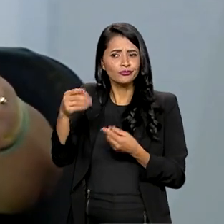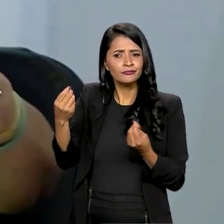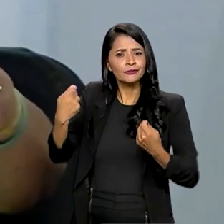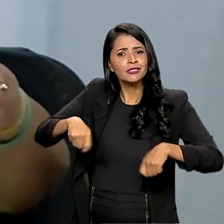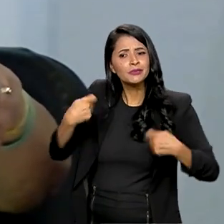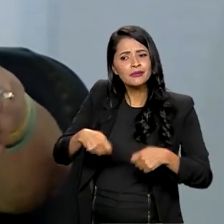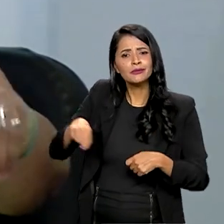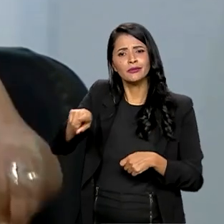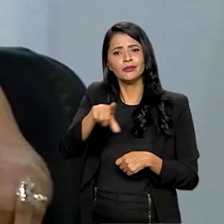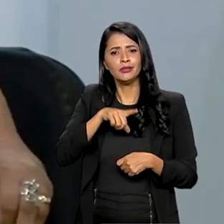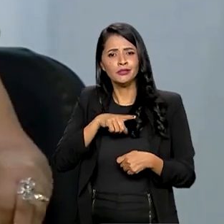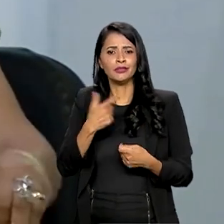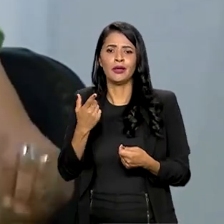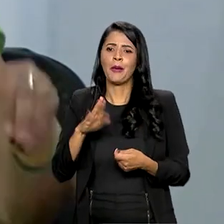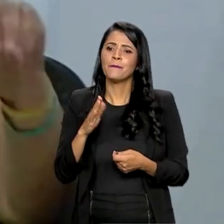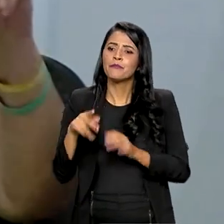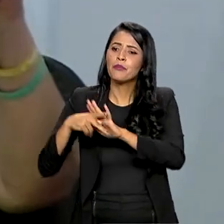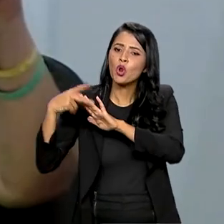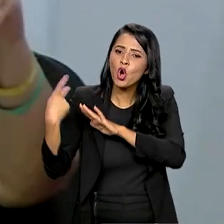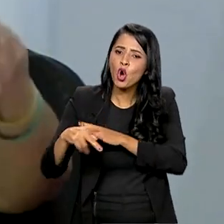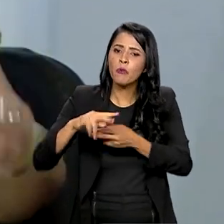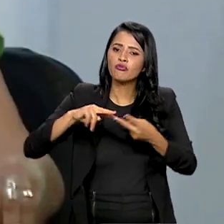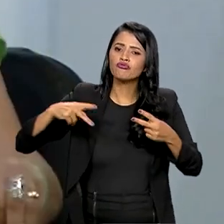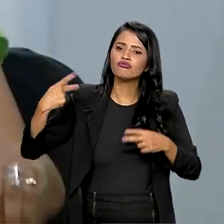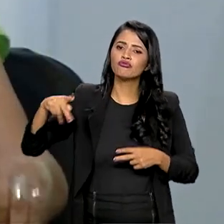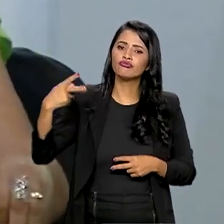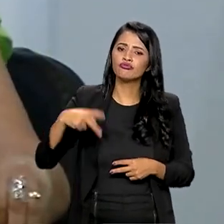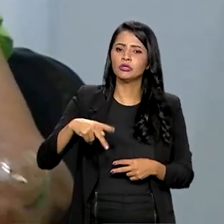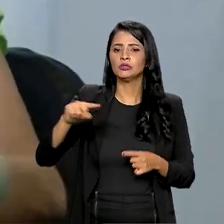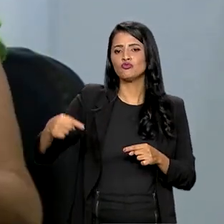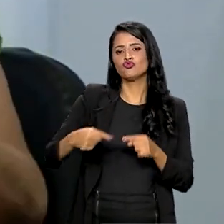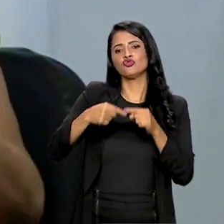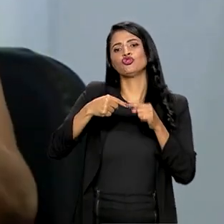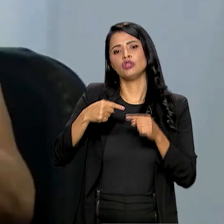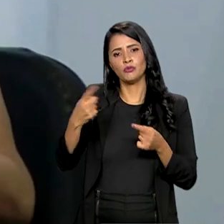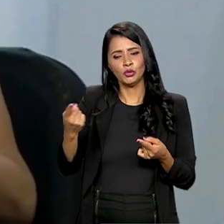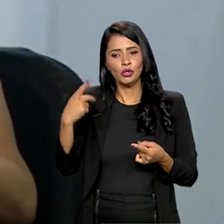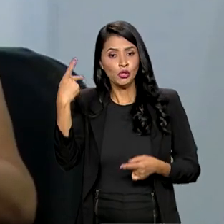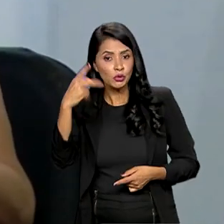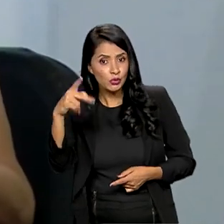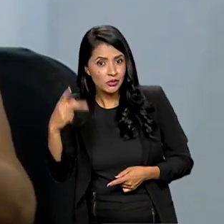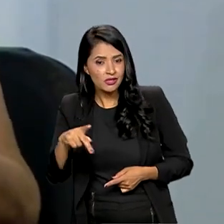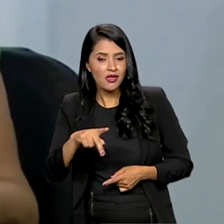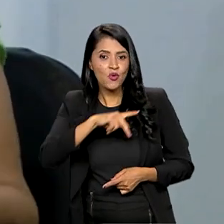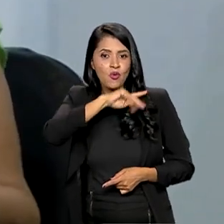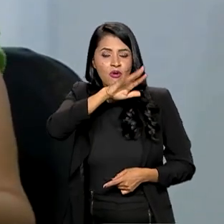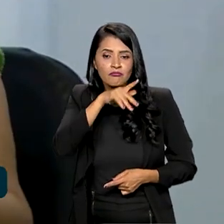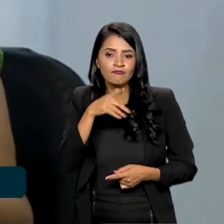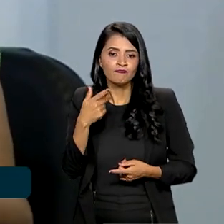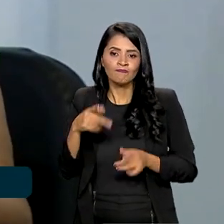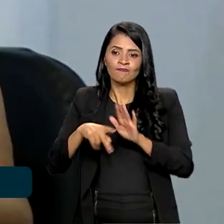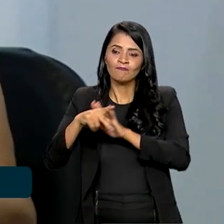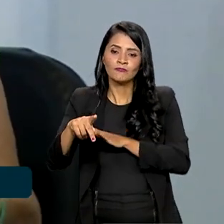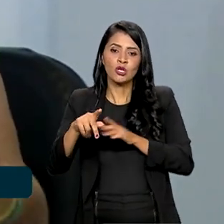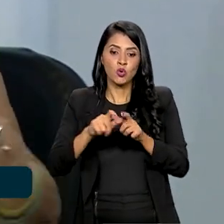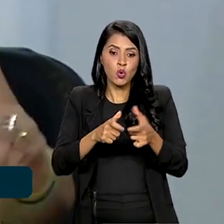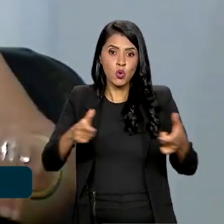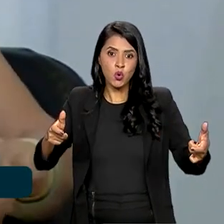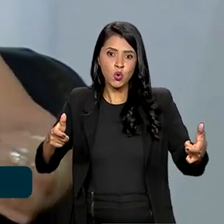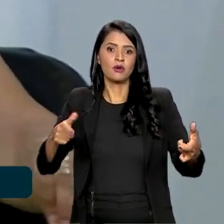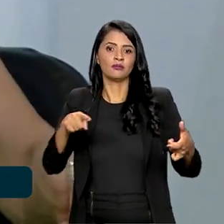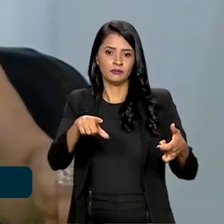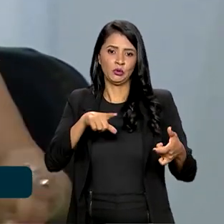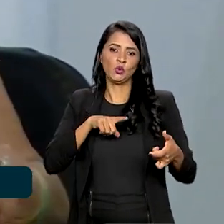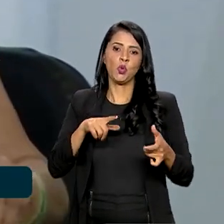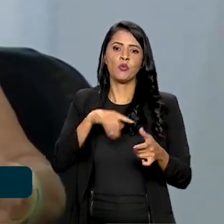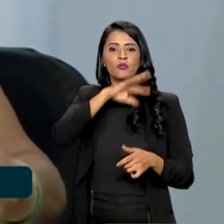das suas biologias, das suas dinâmicas populacionais é que